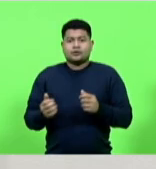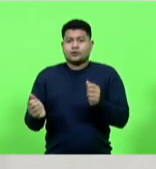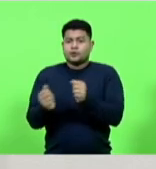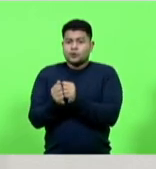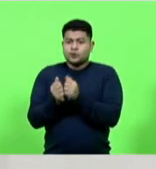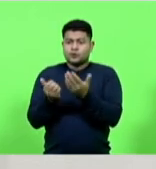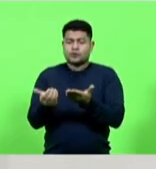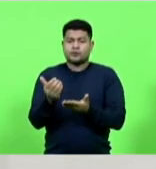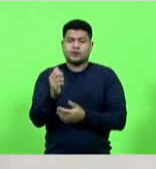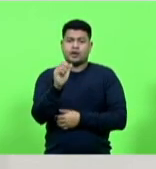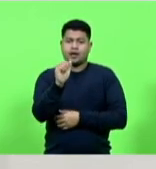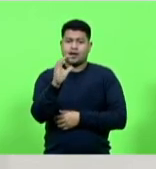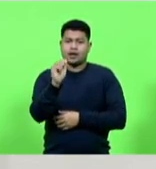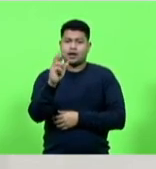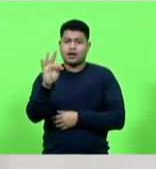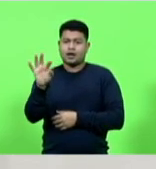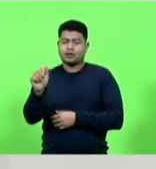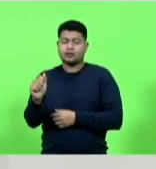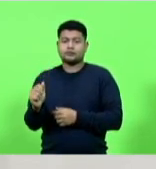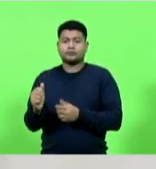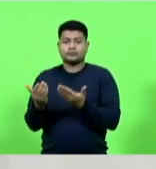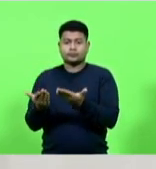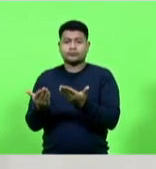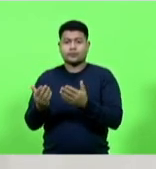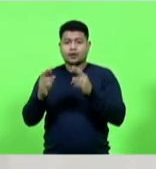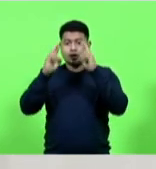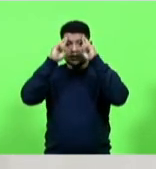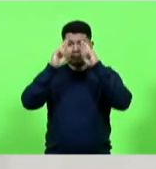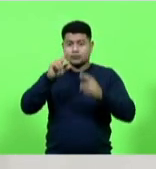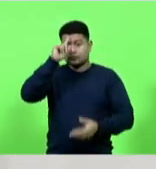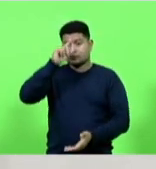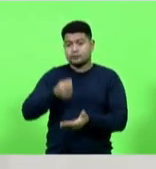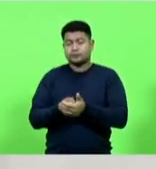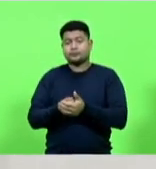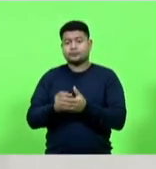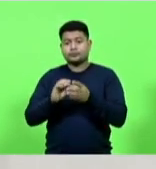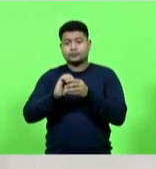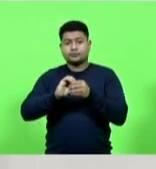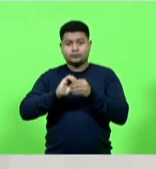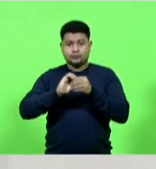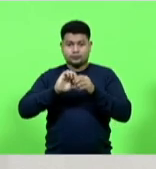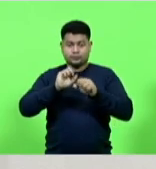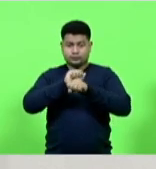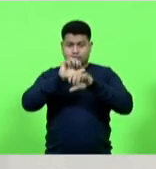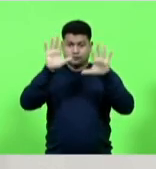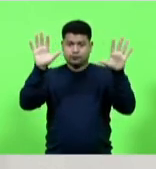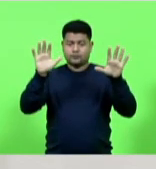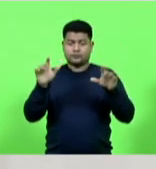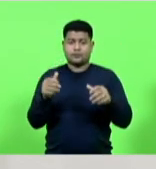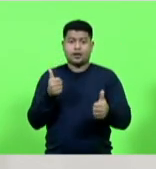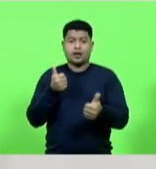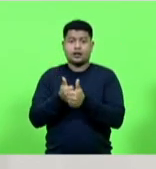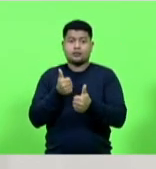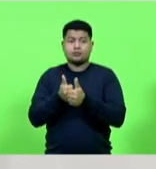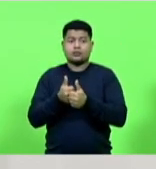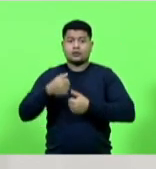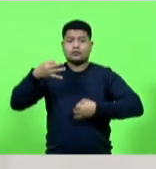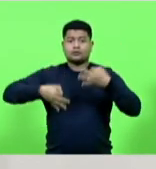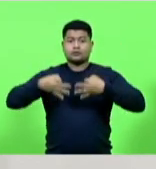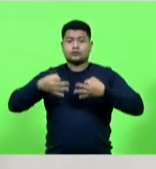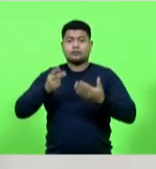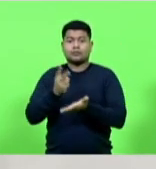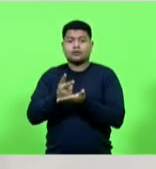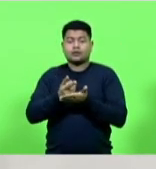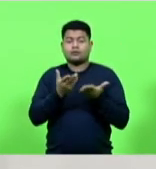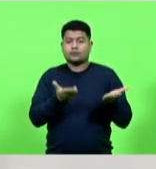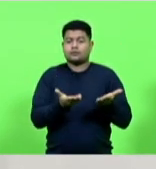o respeito a decisão tomada da forma democrática e transparente pelo tribunal de julgamento que manteve o governador Carlos Moisés